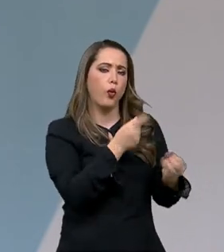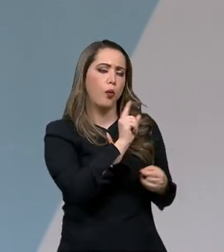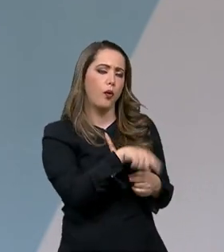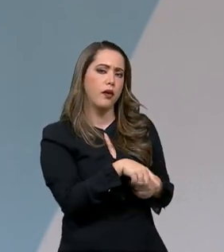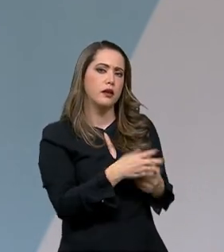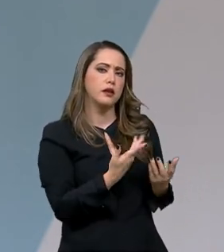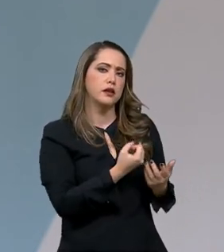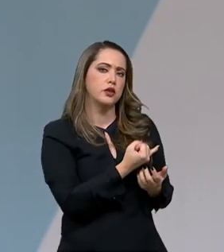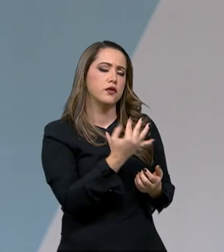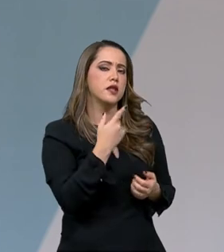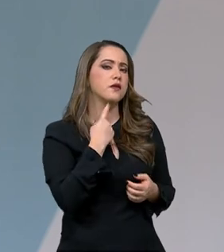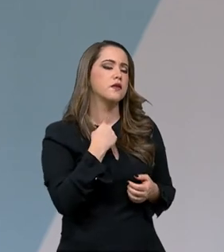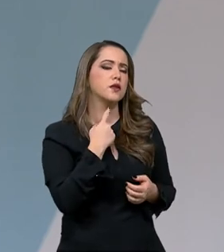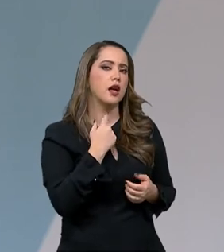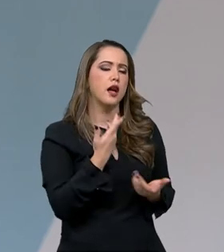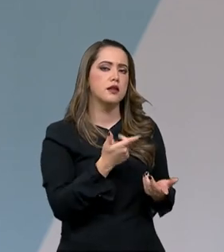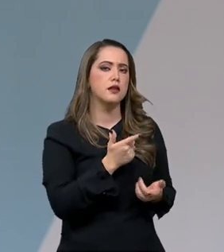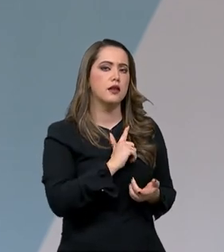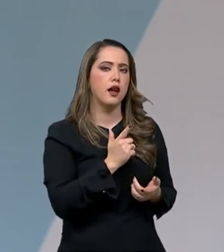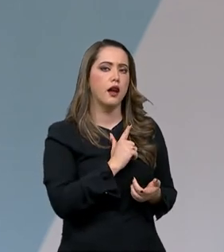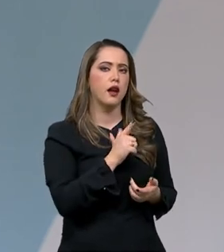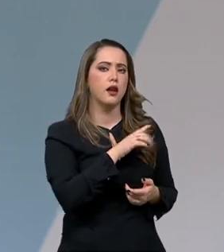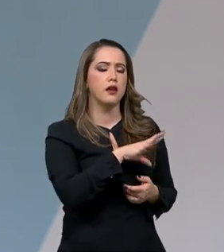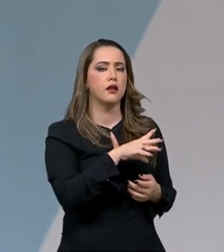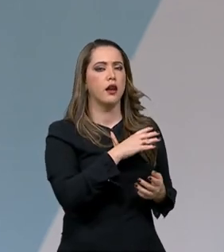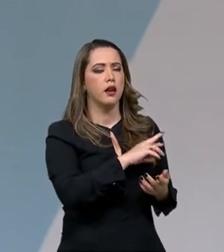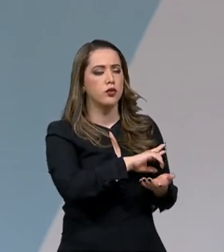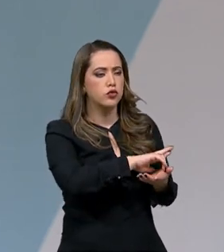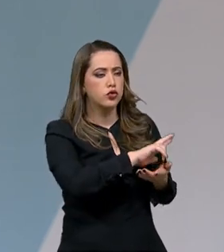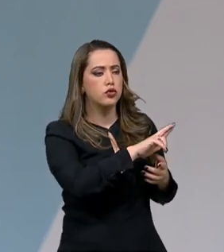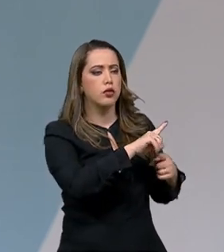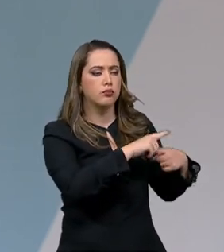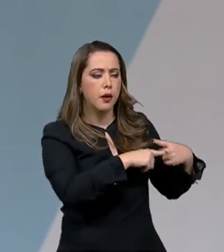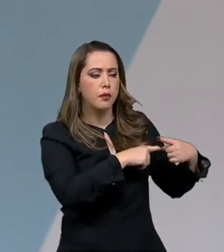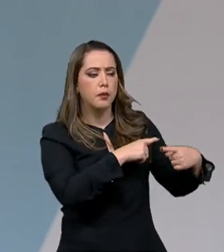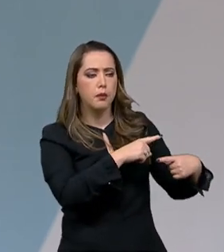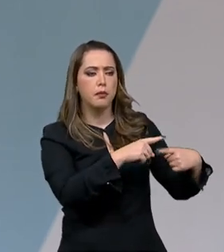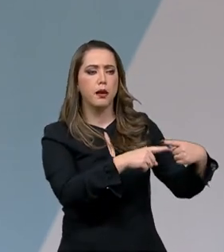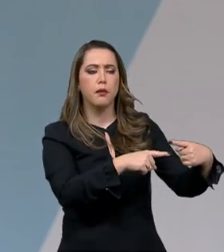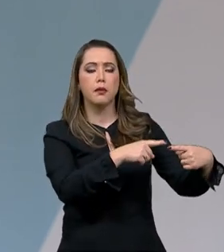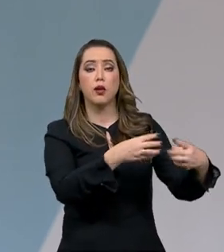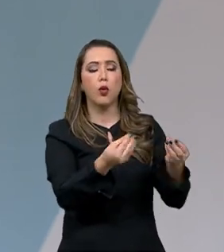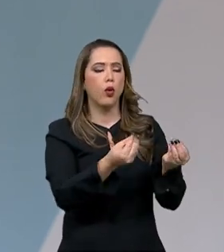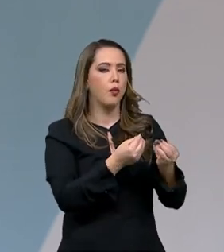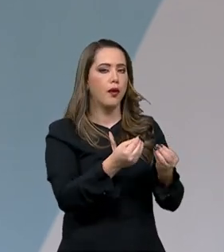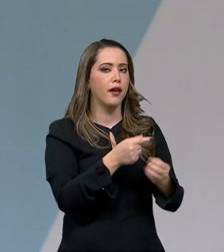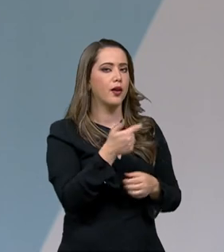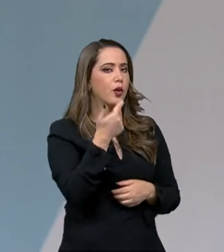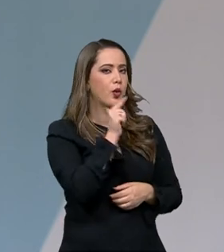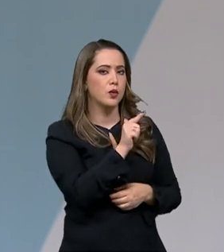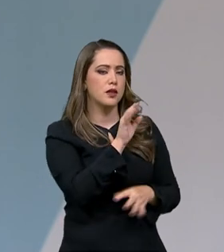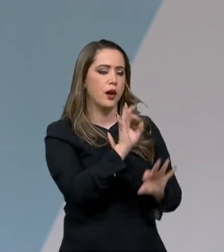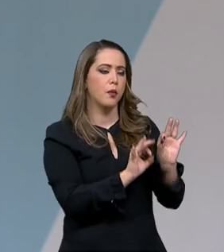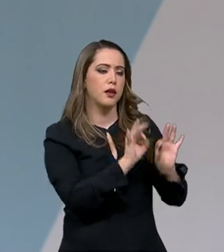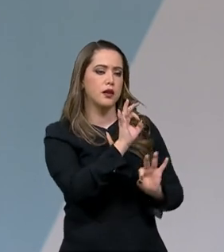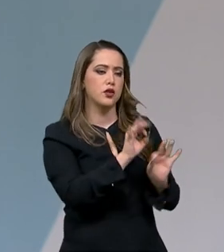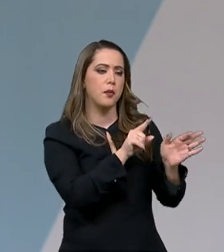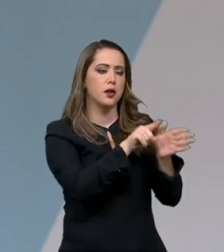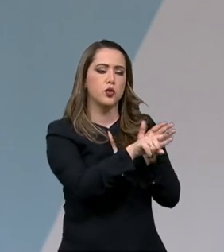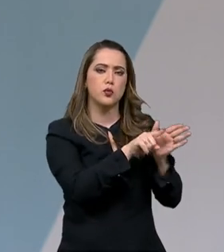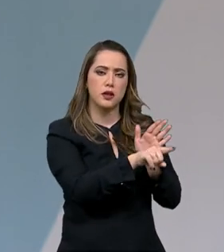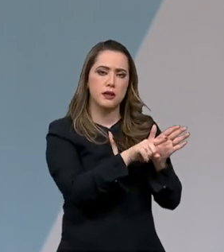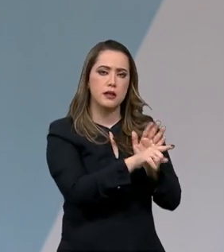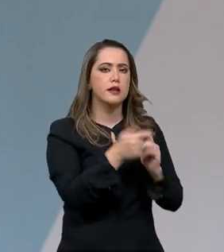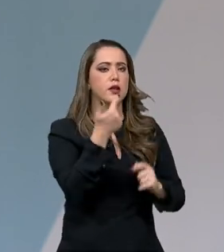tantos interesses em jogo, São tantas cadeias produtivas. Como é que a Embrapa concilia tudo isso num planejamento de pesquisas que